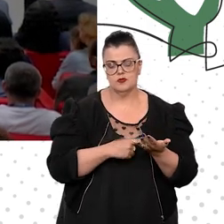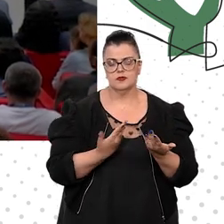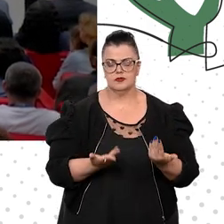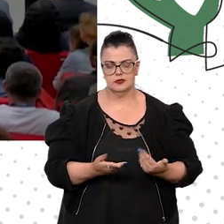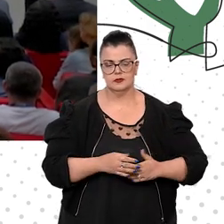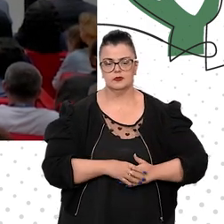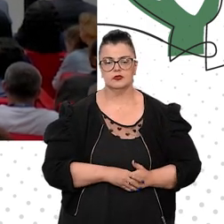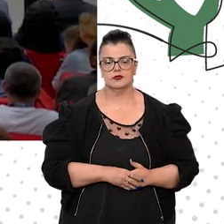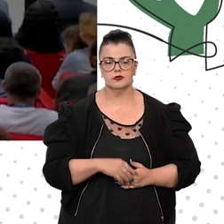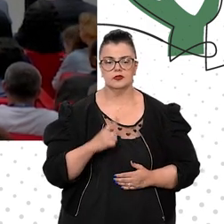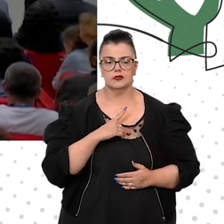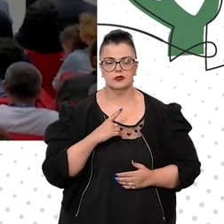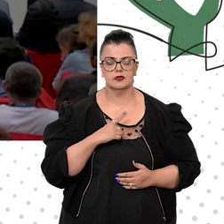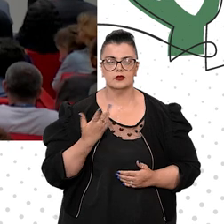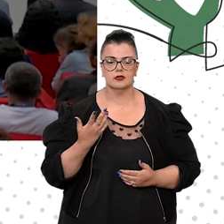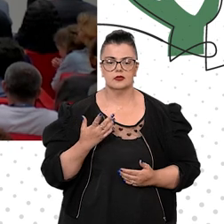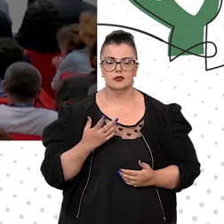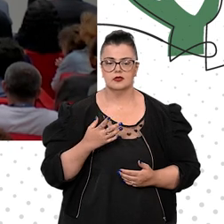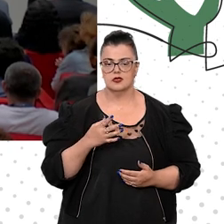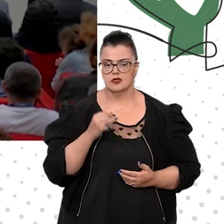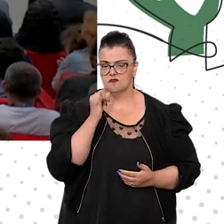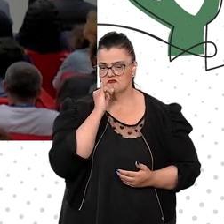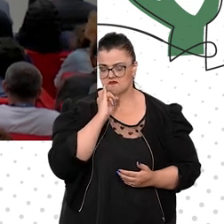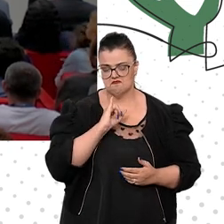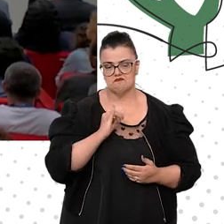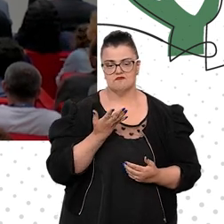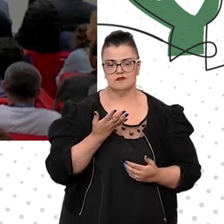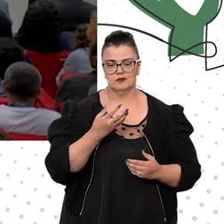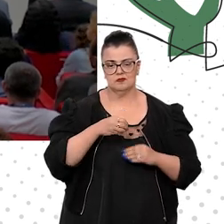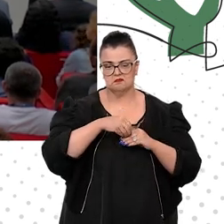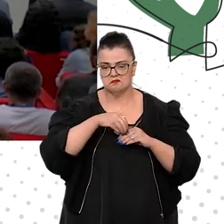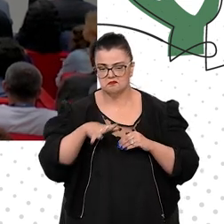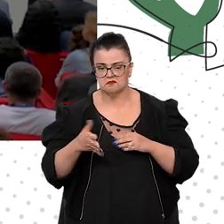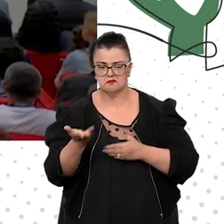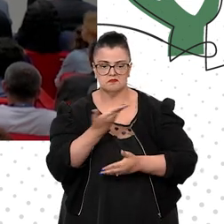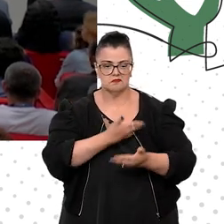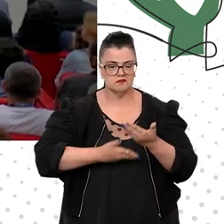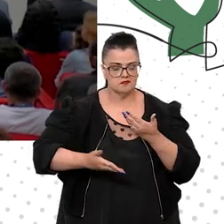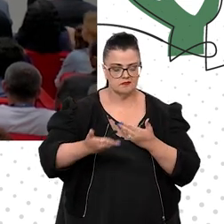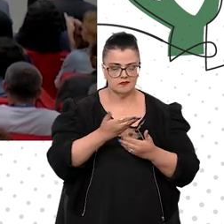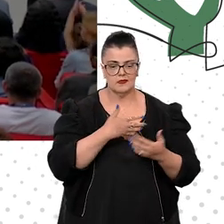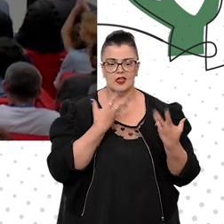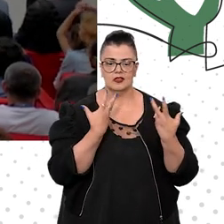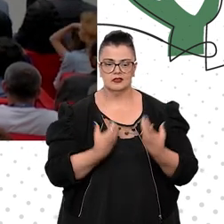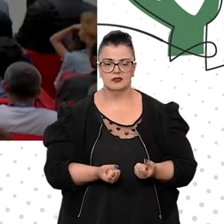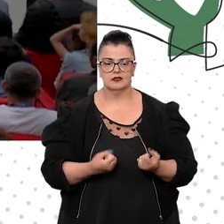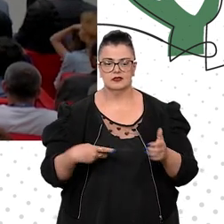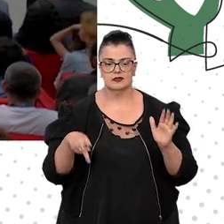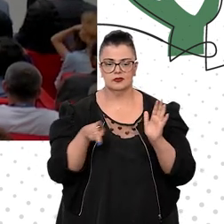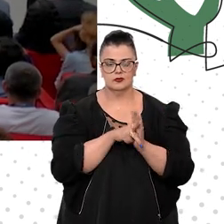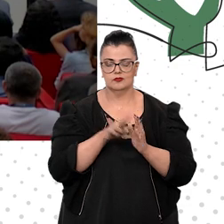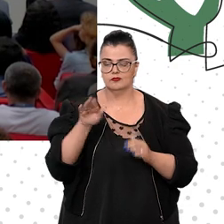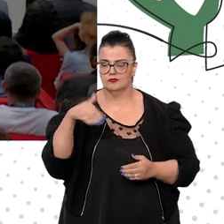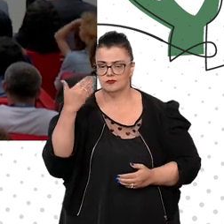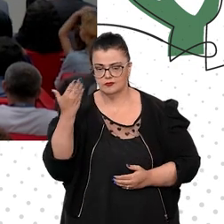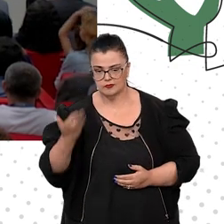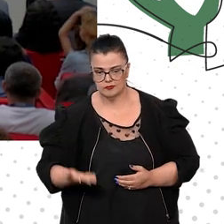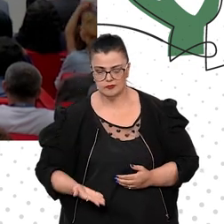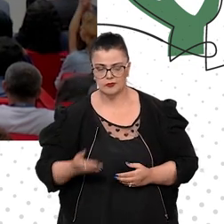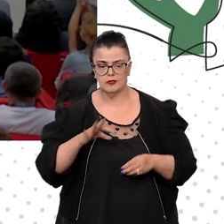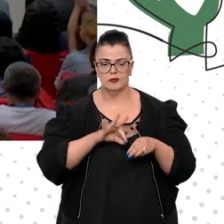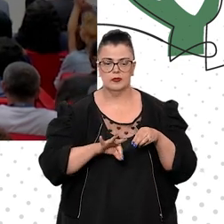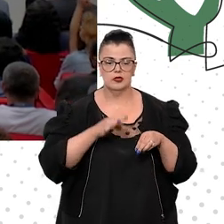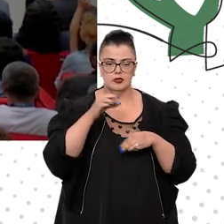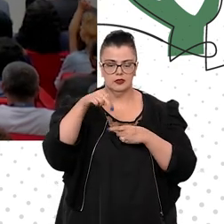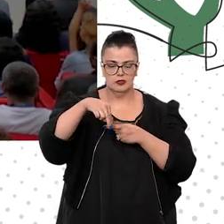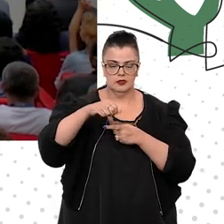exemplarmente desempenhado ou atendido pela nossa queridíssima ministra Nancy